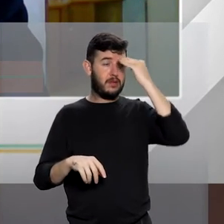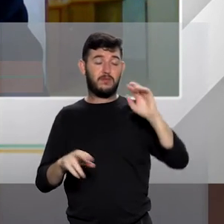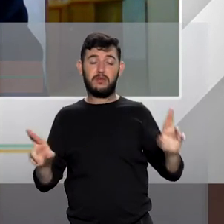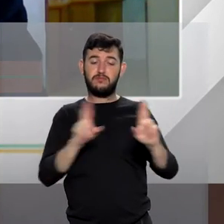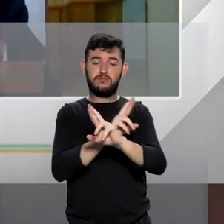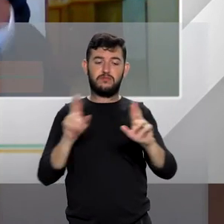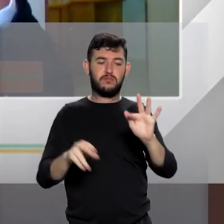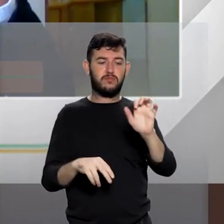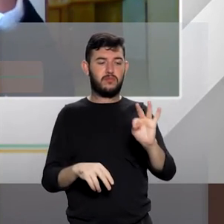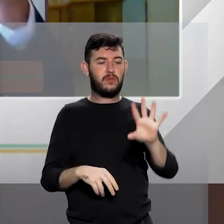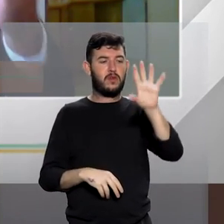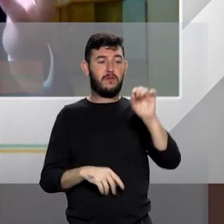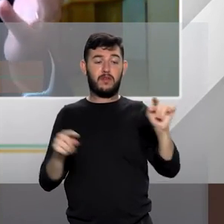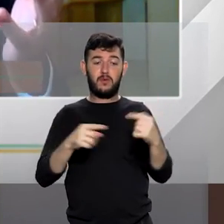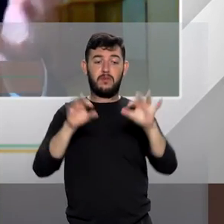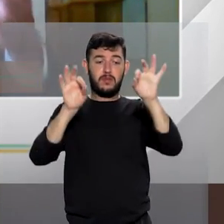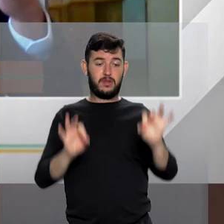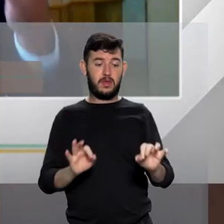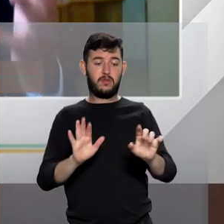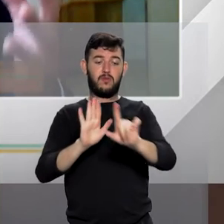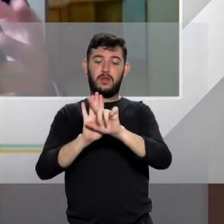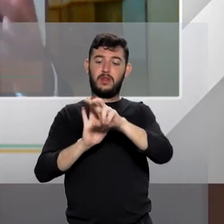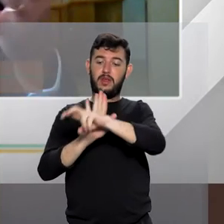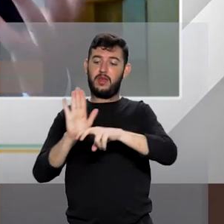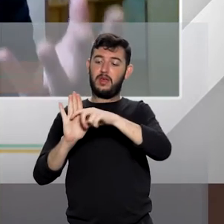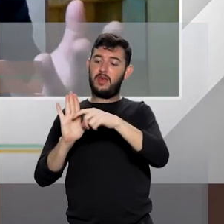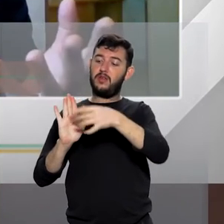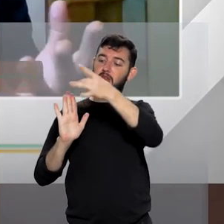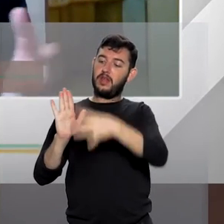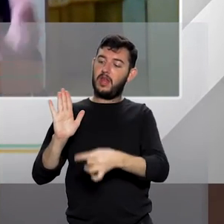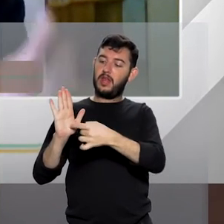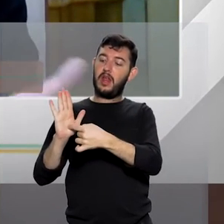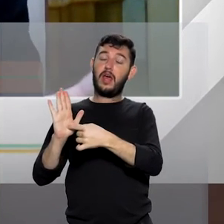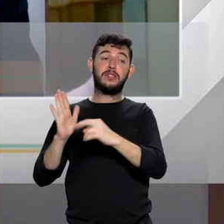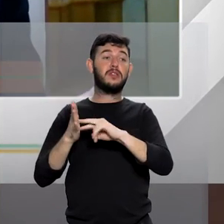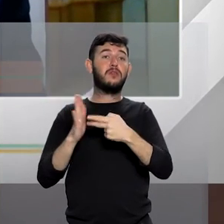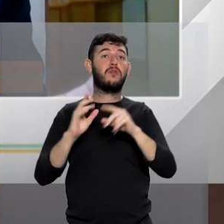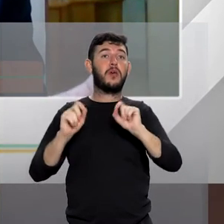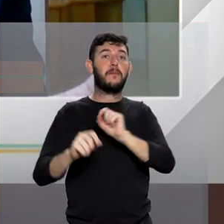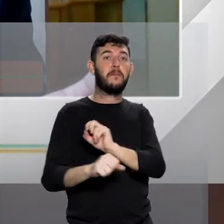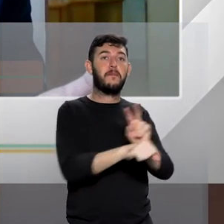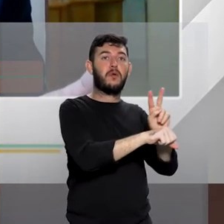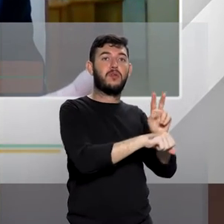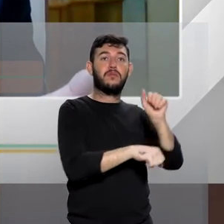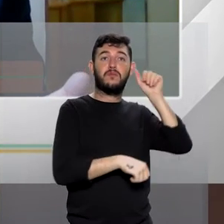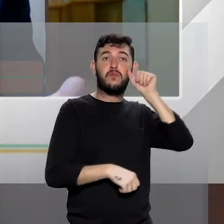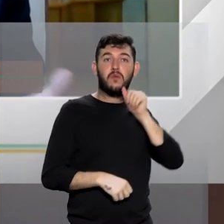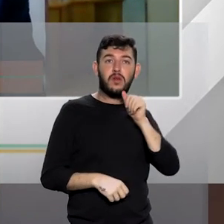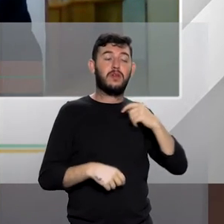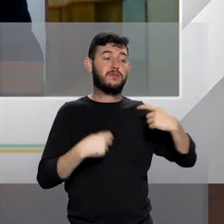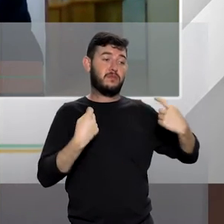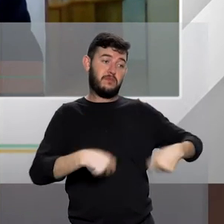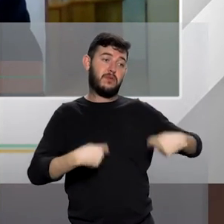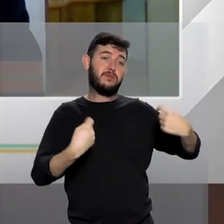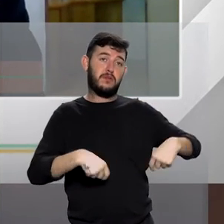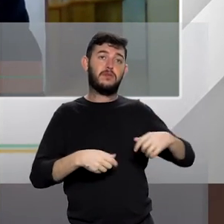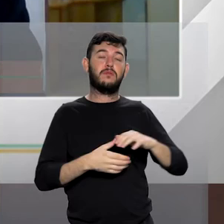pela lei Maria da Penha porque o escopo protetivo da lei é esse, de proteger o maior número de mulheres que precisam de proteção.